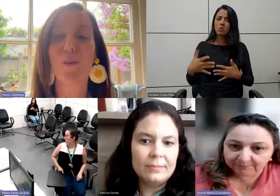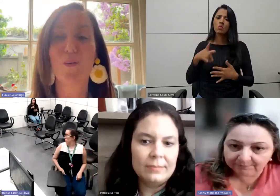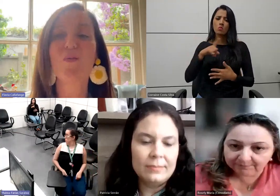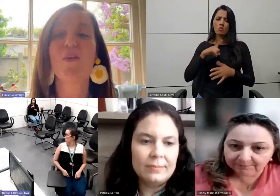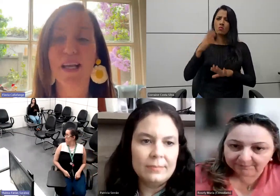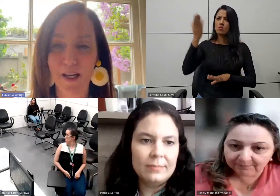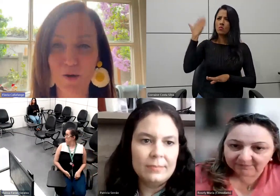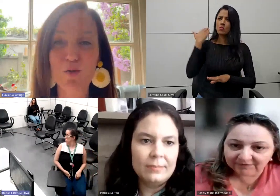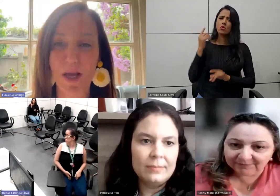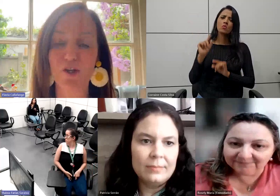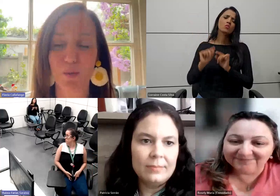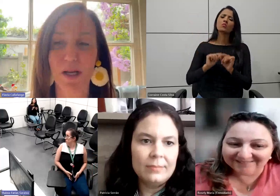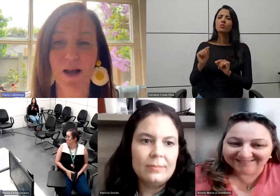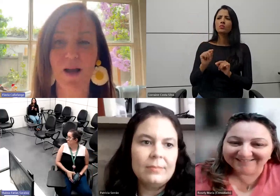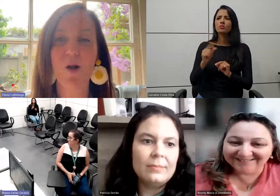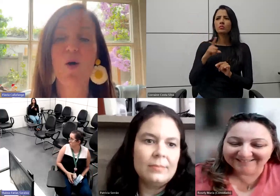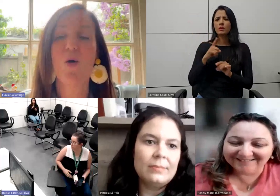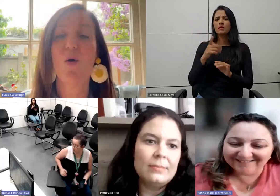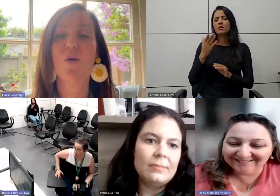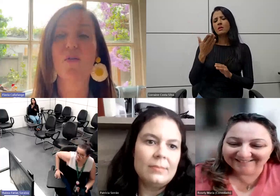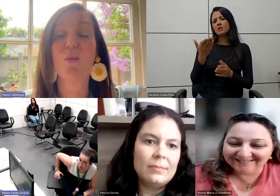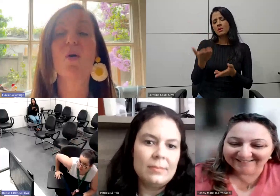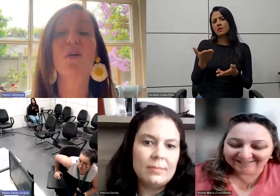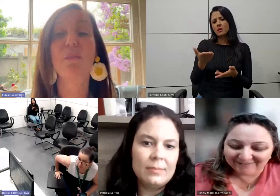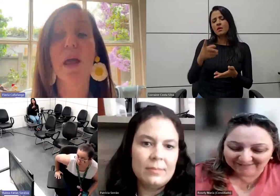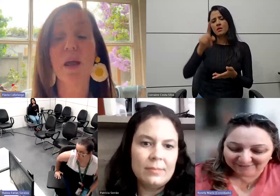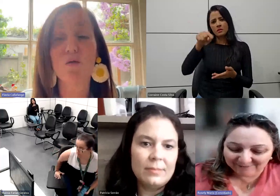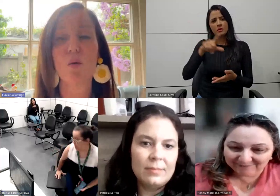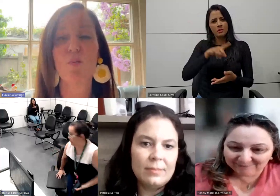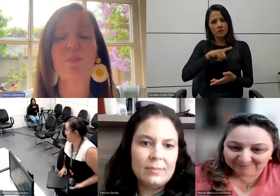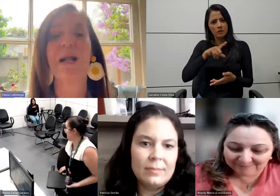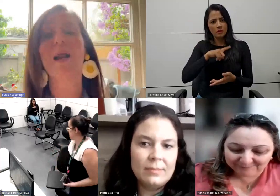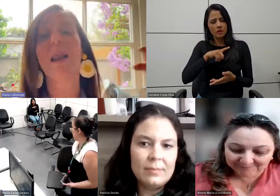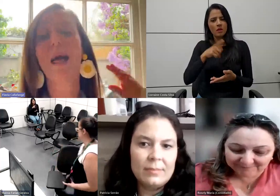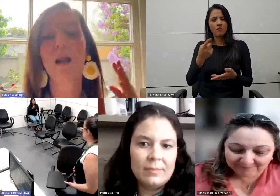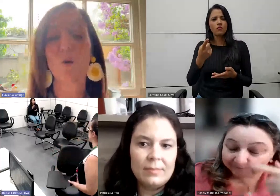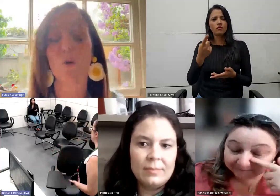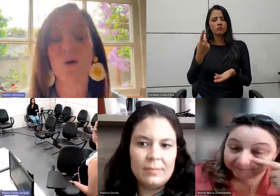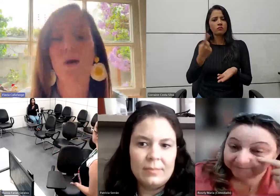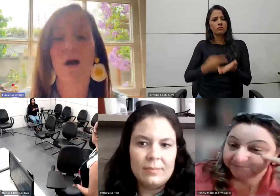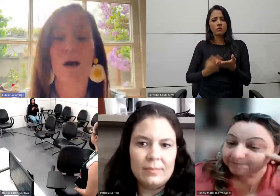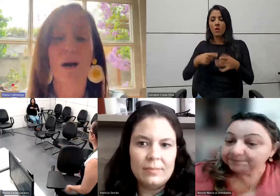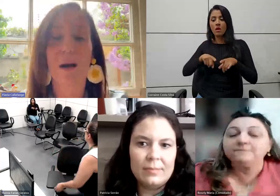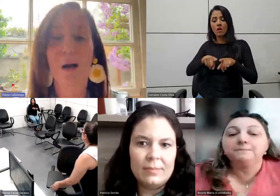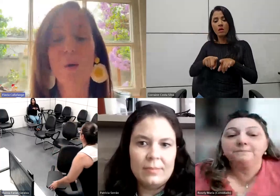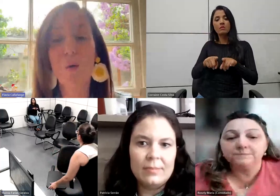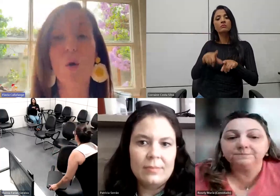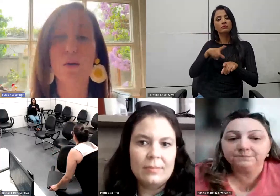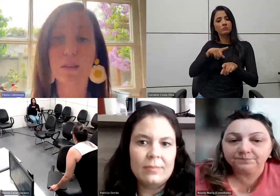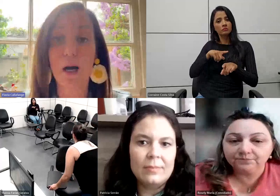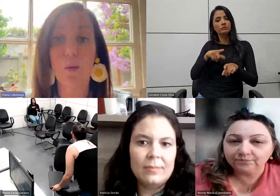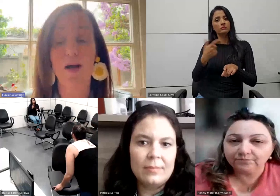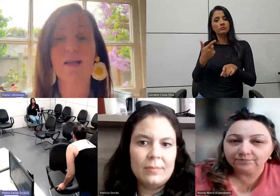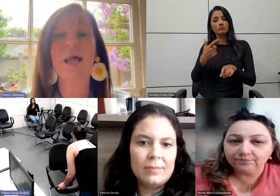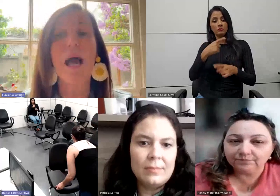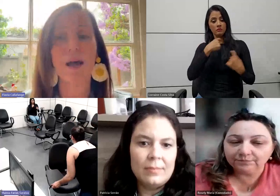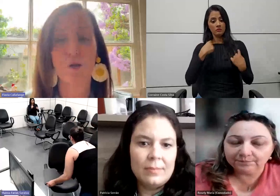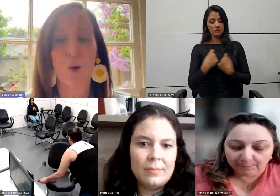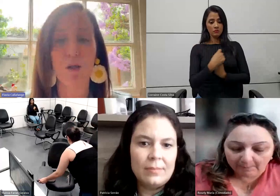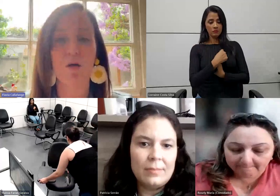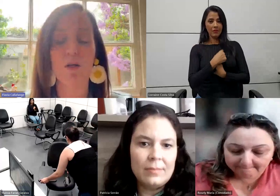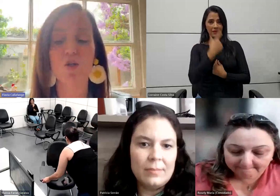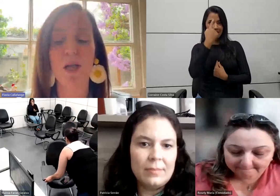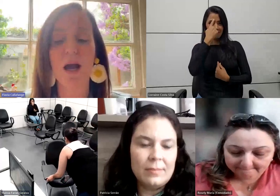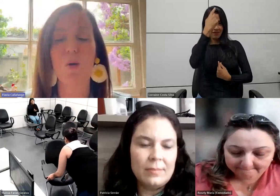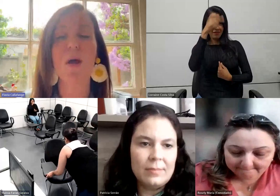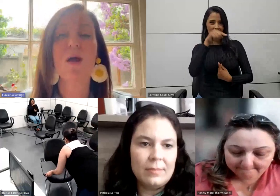fake news mesmo, né? Houve um movimento paralelo ao cordão, à ideia